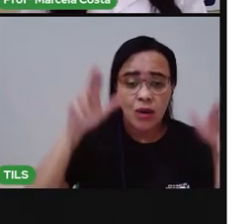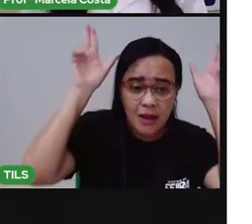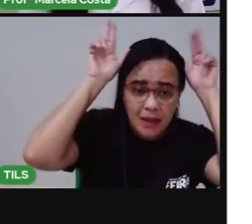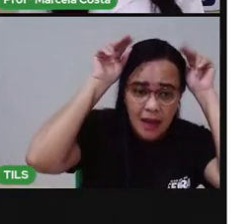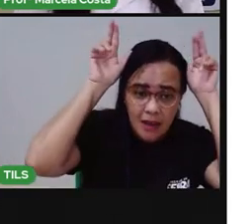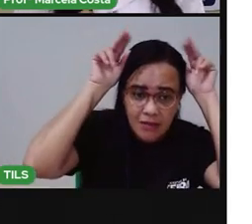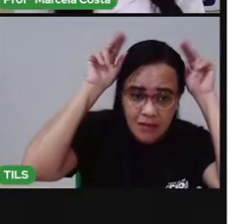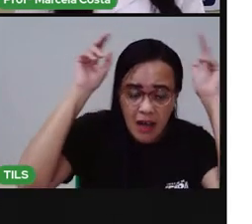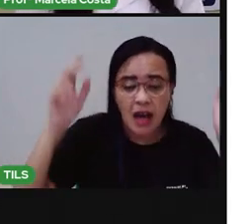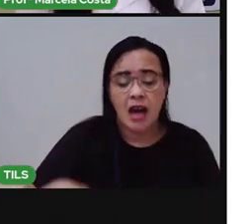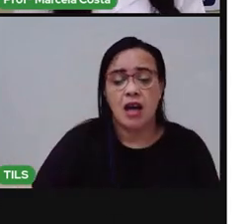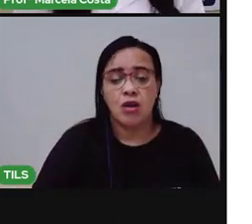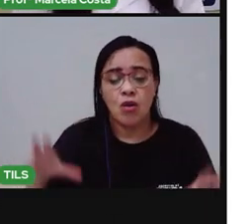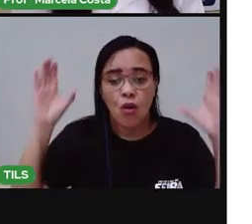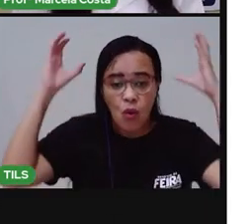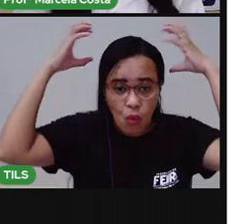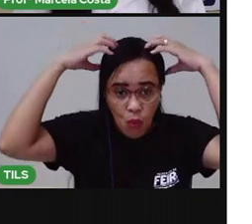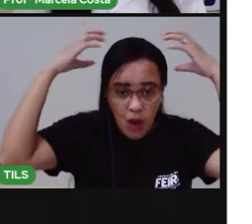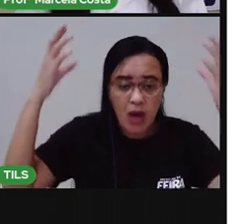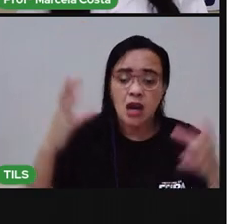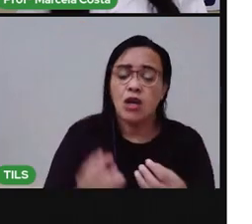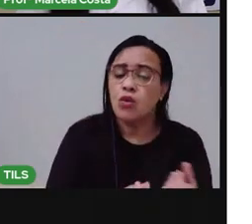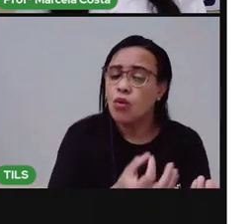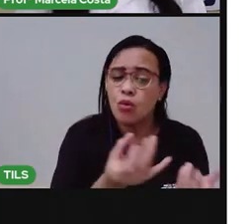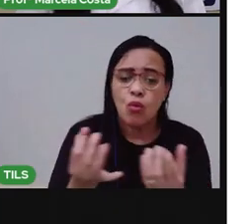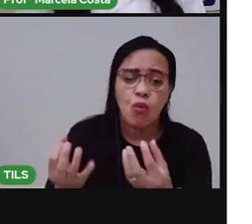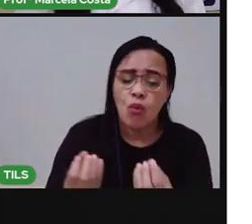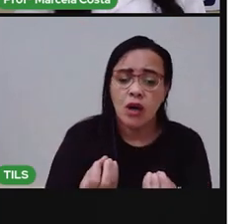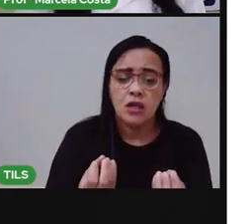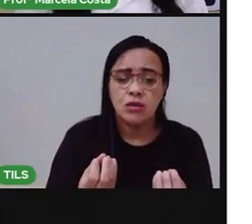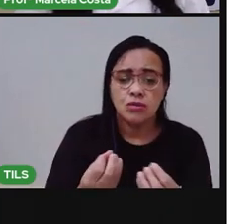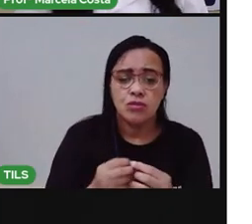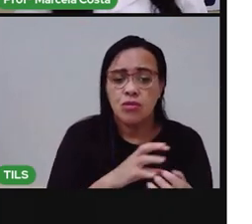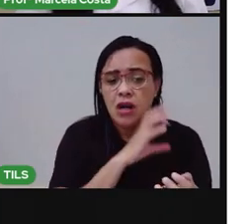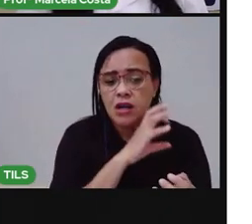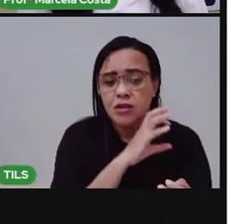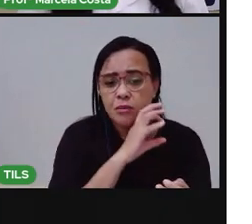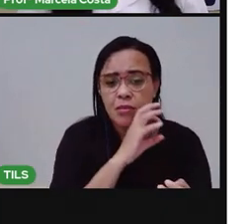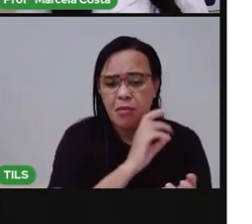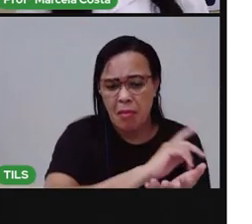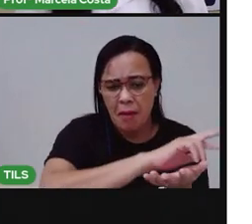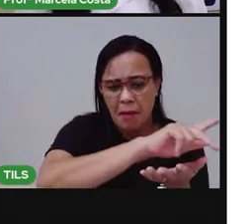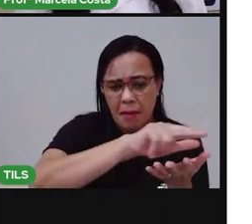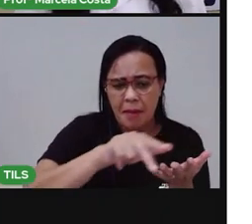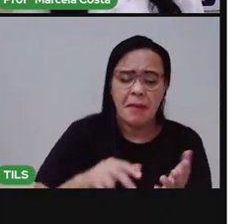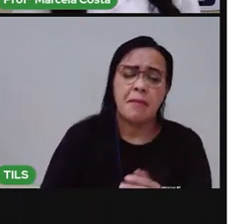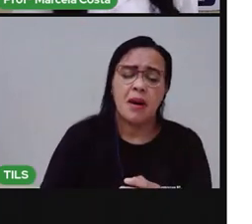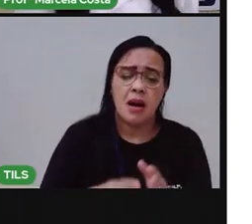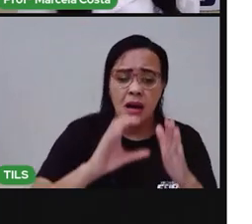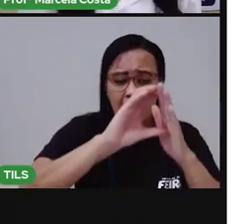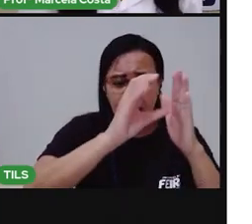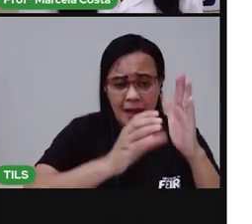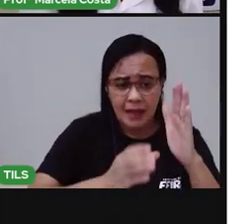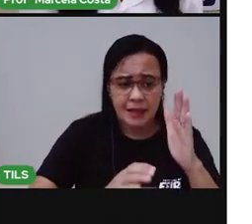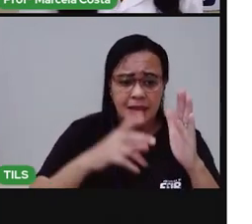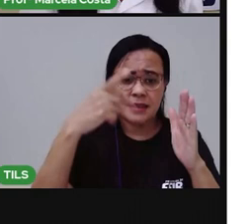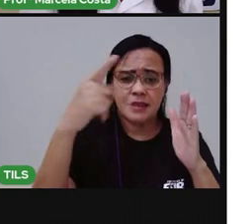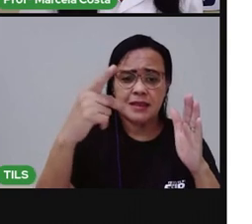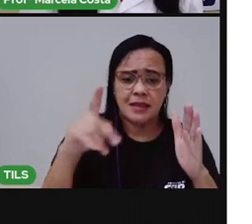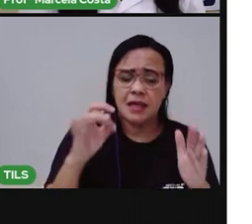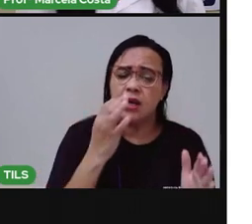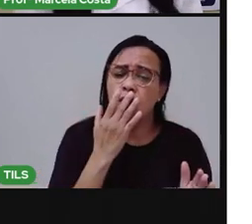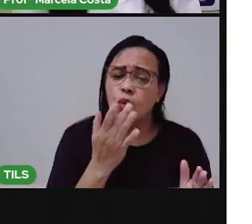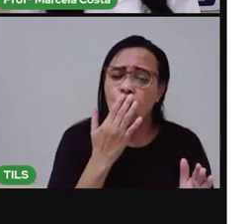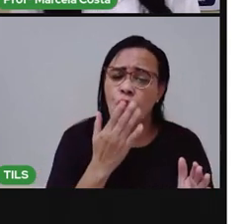que animais são esses. E vai contar quantos são. Quais são as características? Qual é a cor?